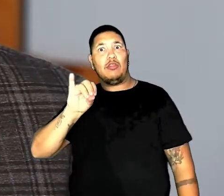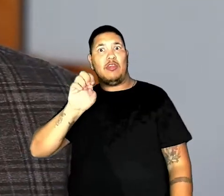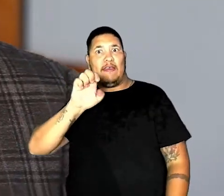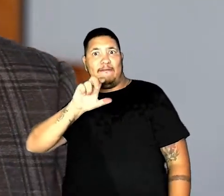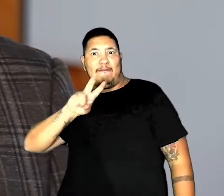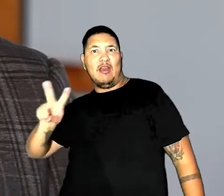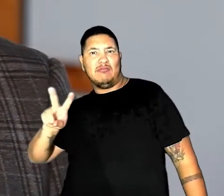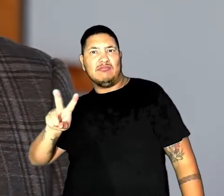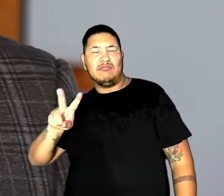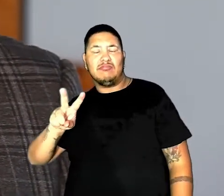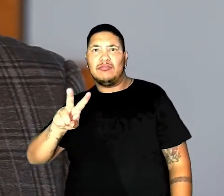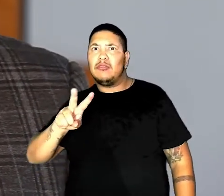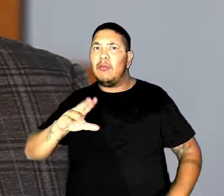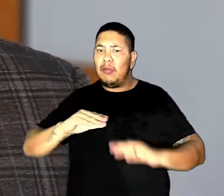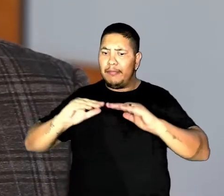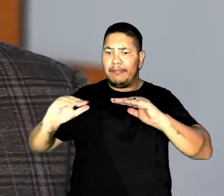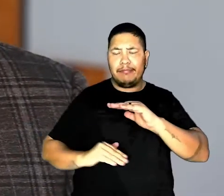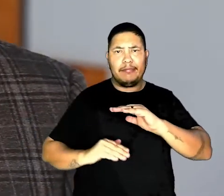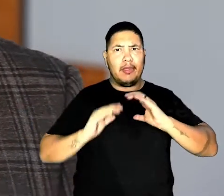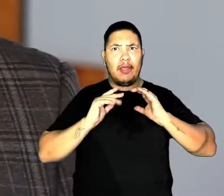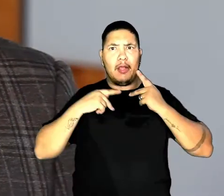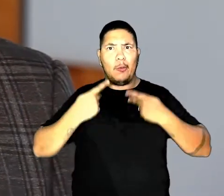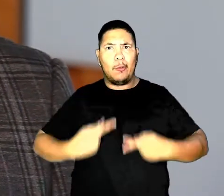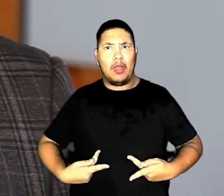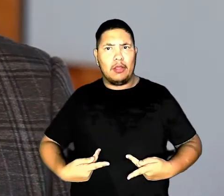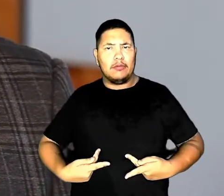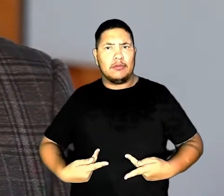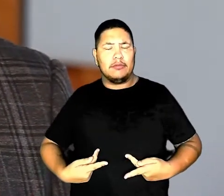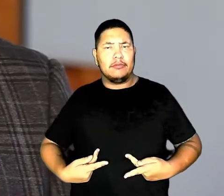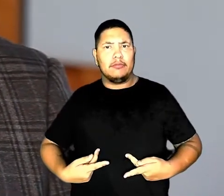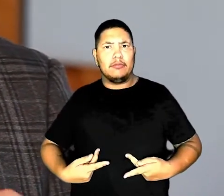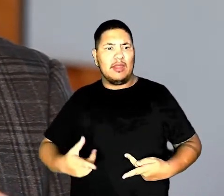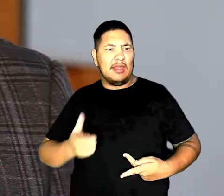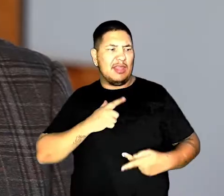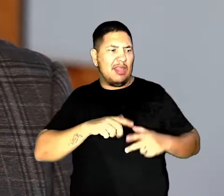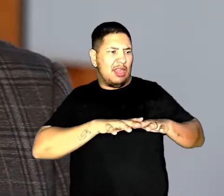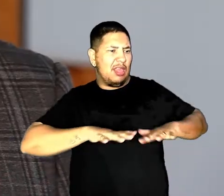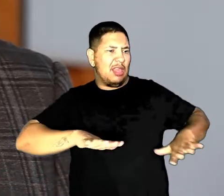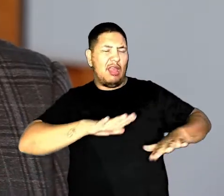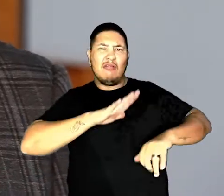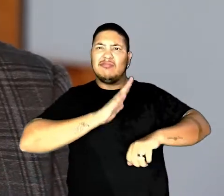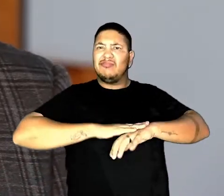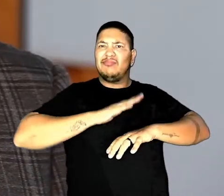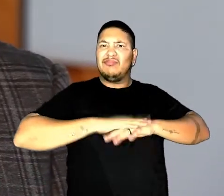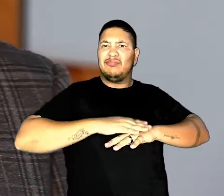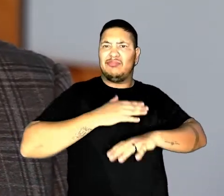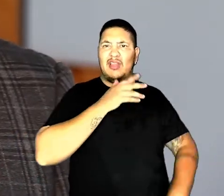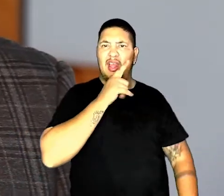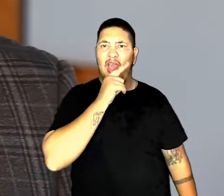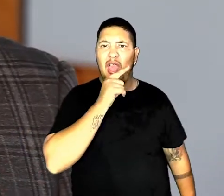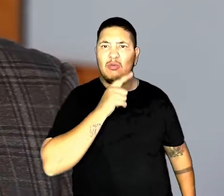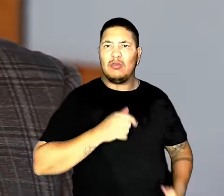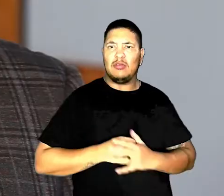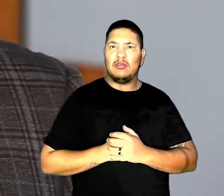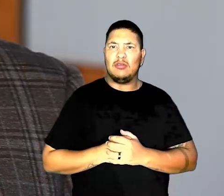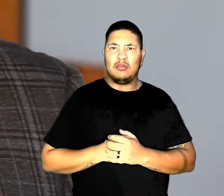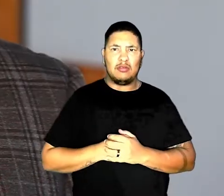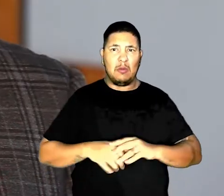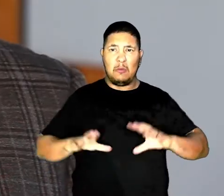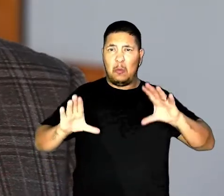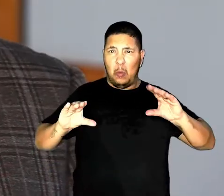condições subhumanas. Estavam com o chão molhado. Os